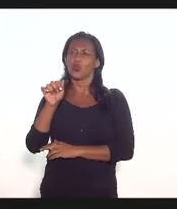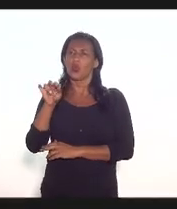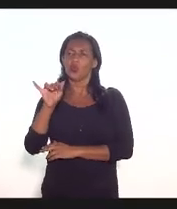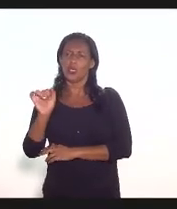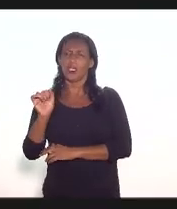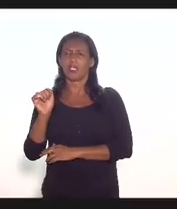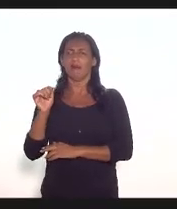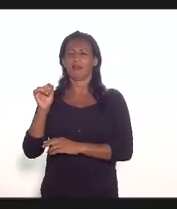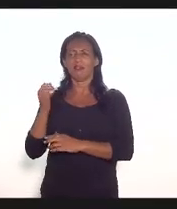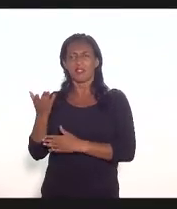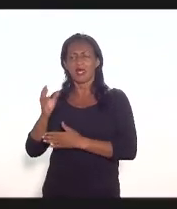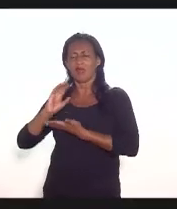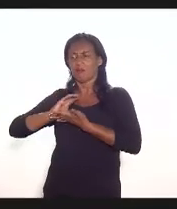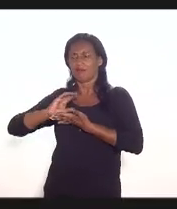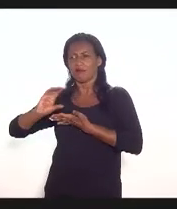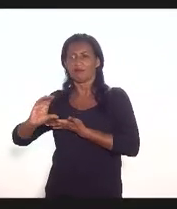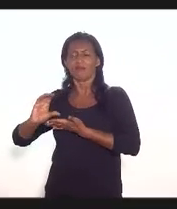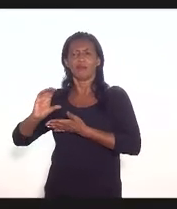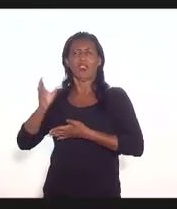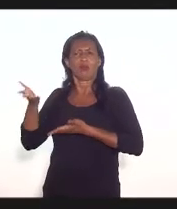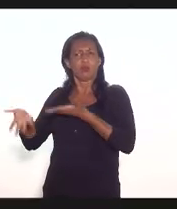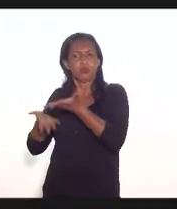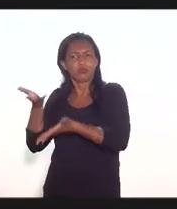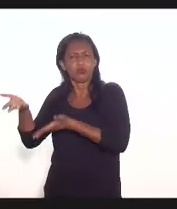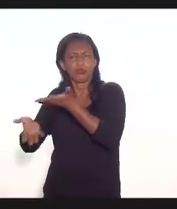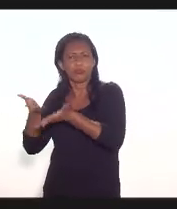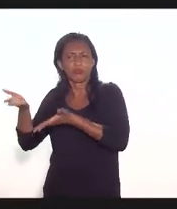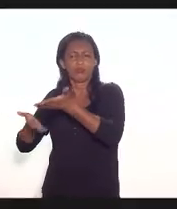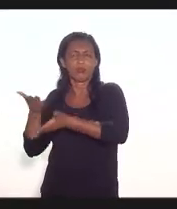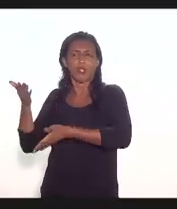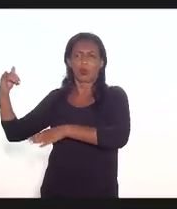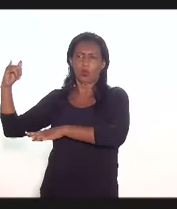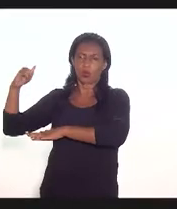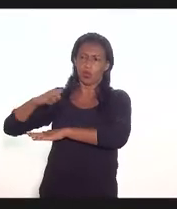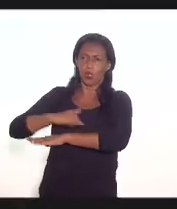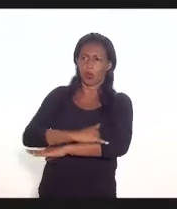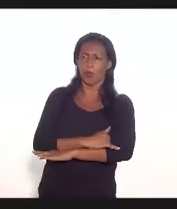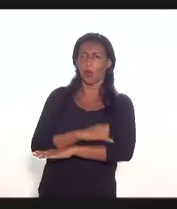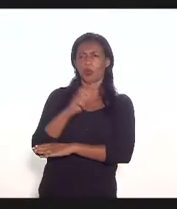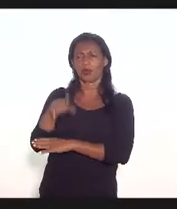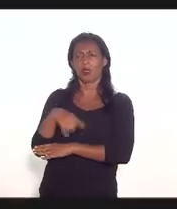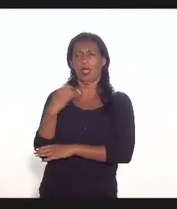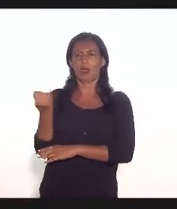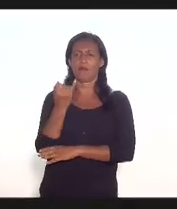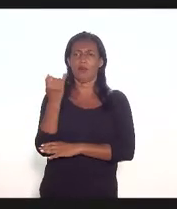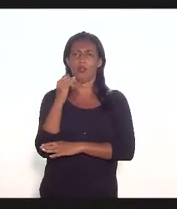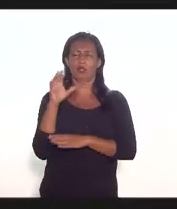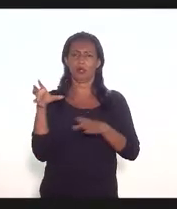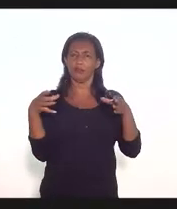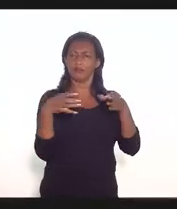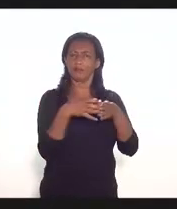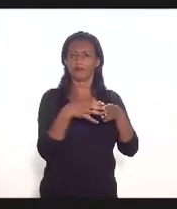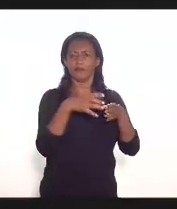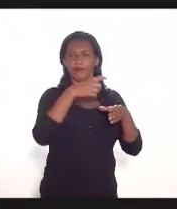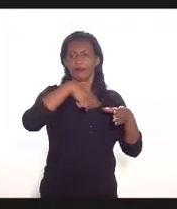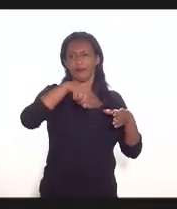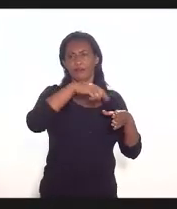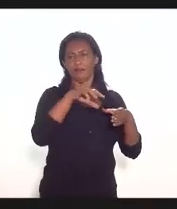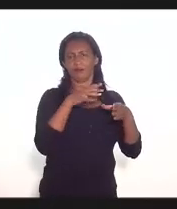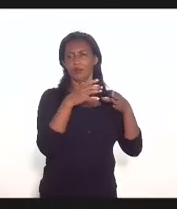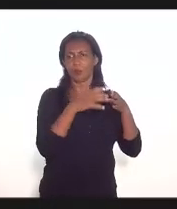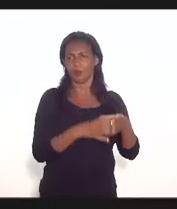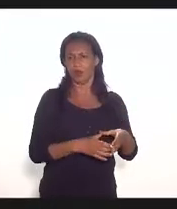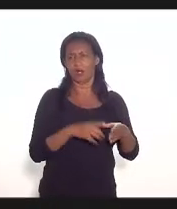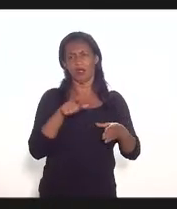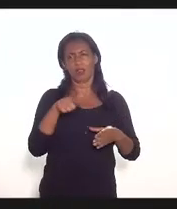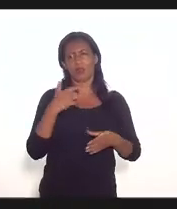vez mais no nosso aeroporto que é aeroporto muito importante para a nossa região e eu quero parabenizar o senhor